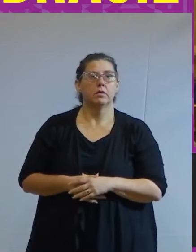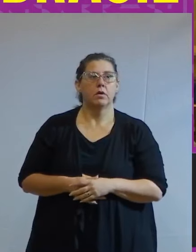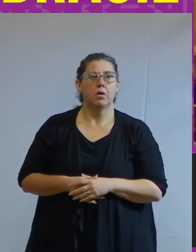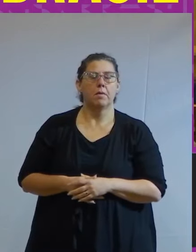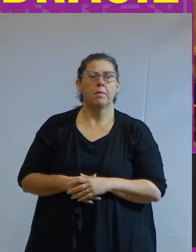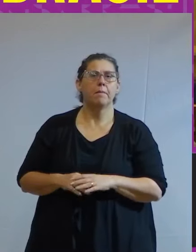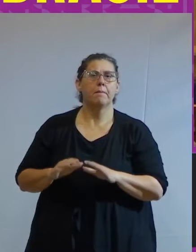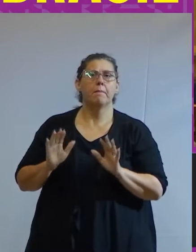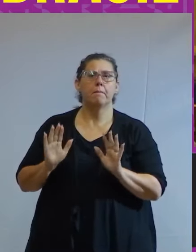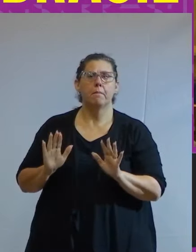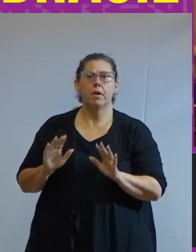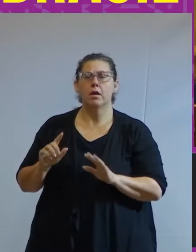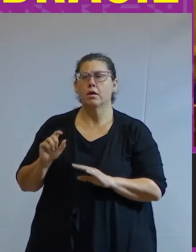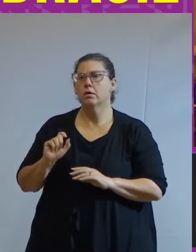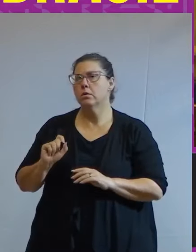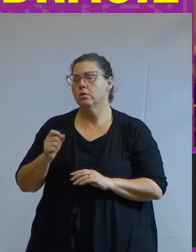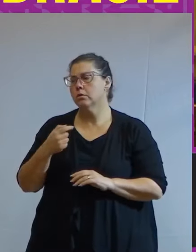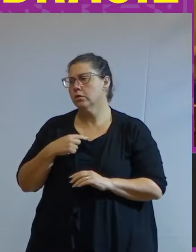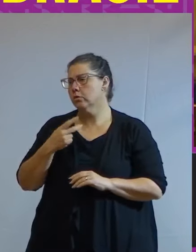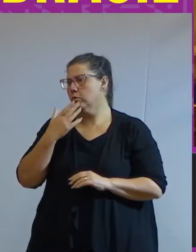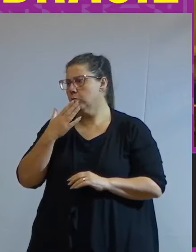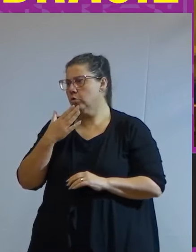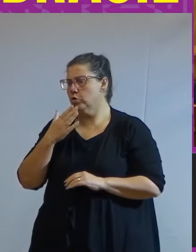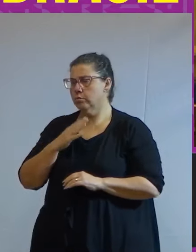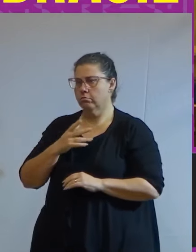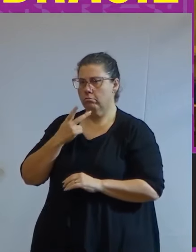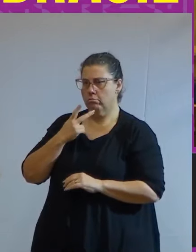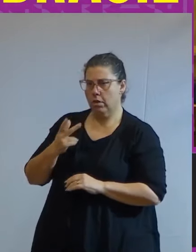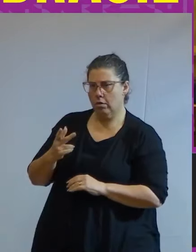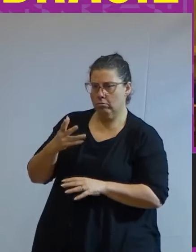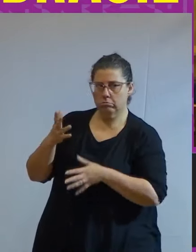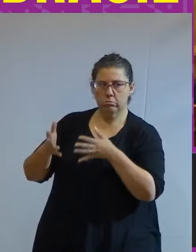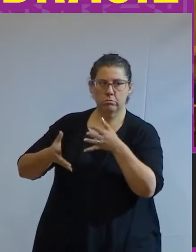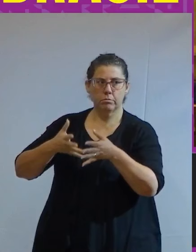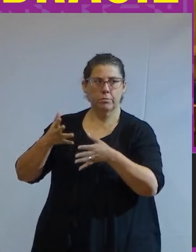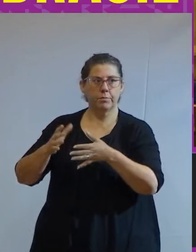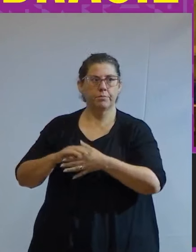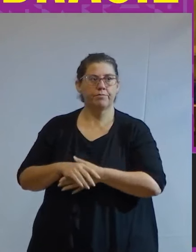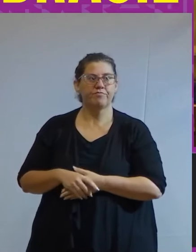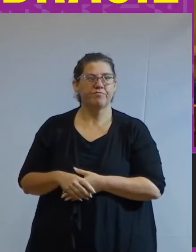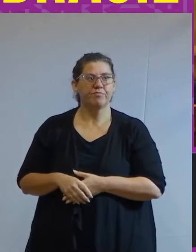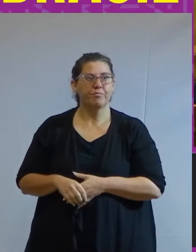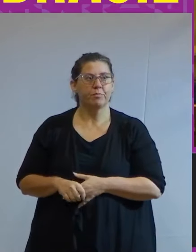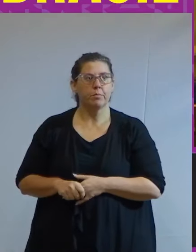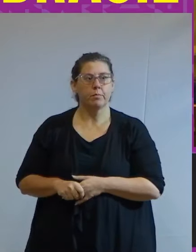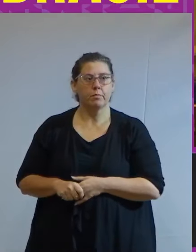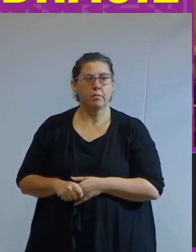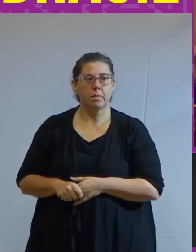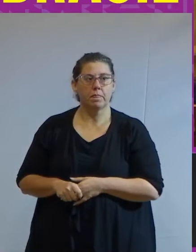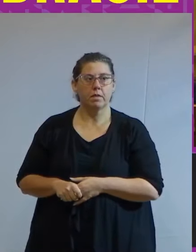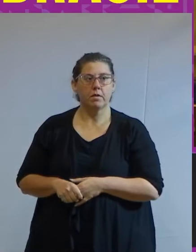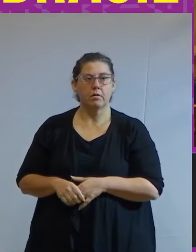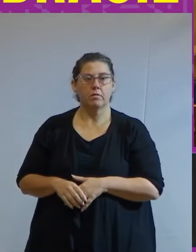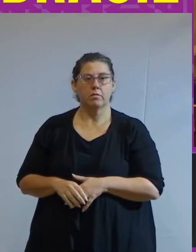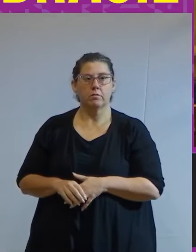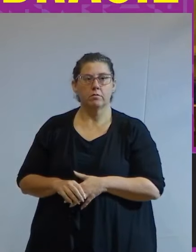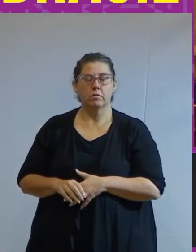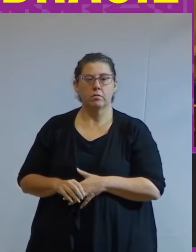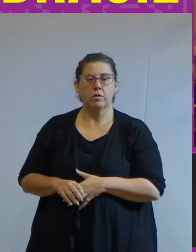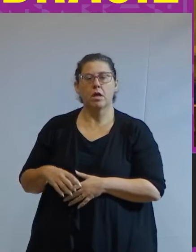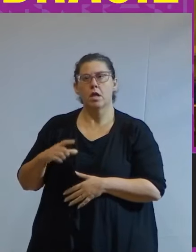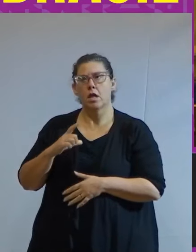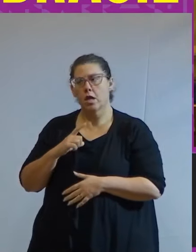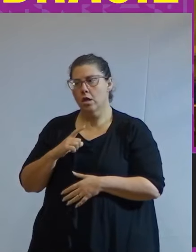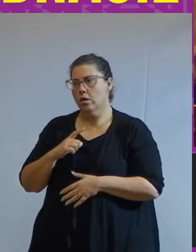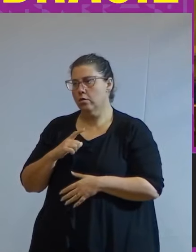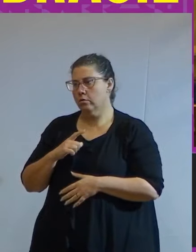que que eu estou eu pedi para falar porque eu estou a